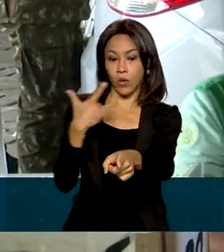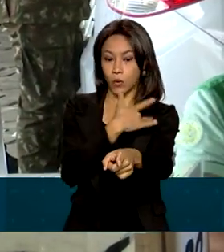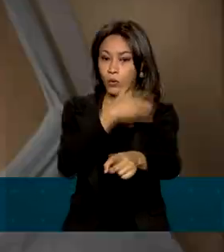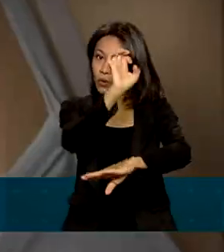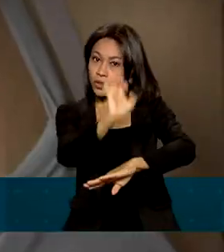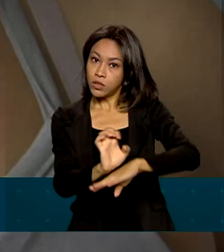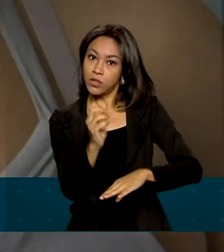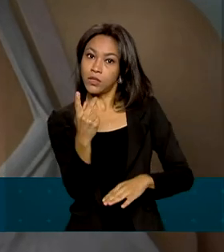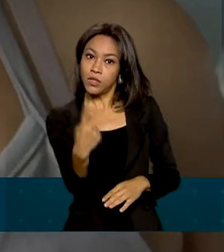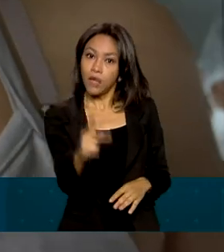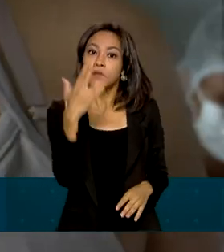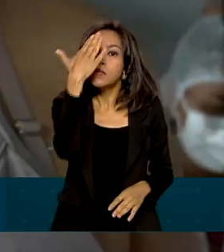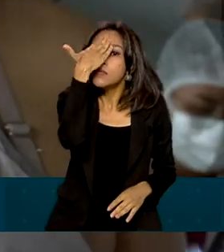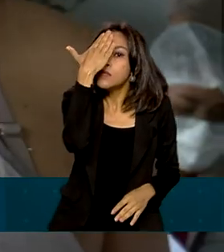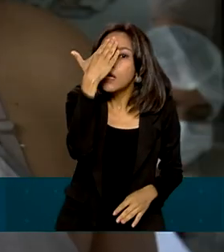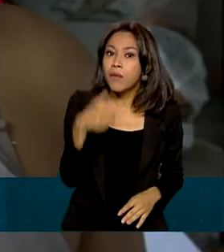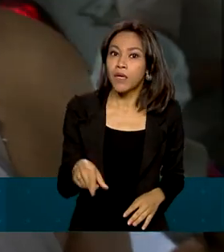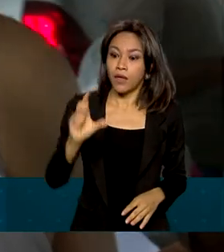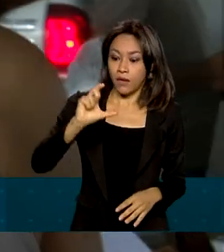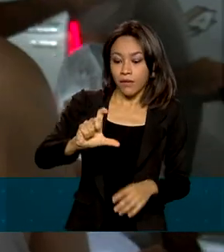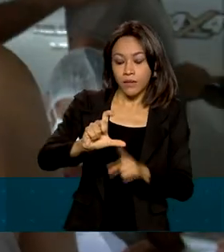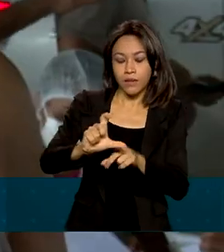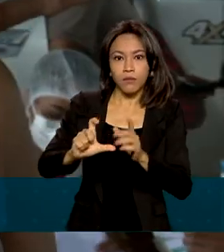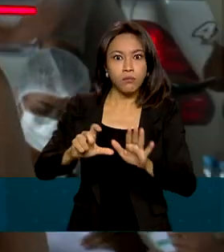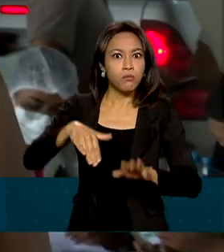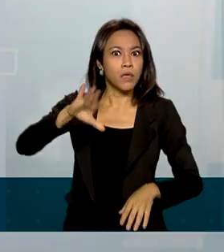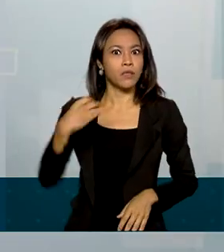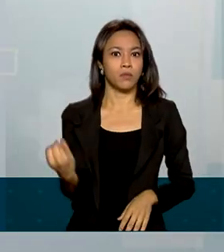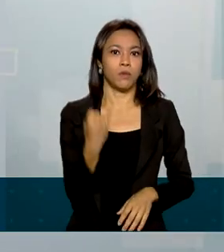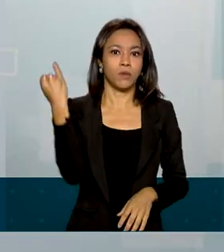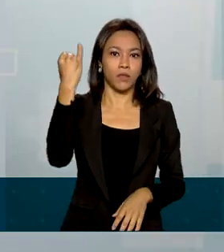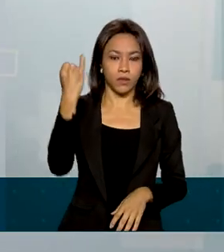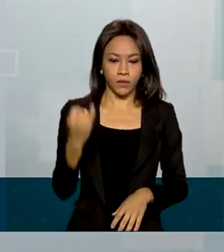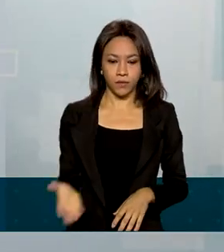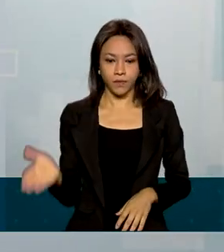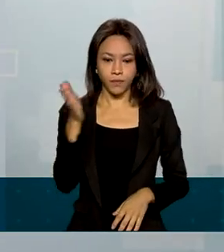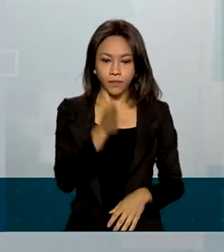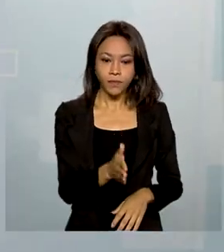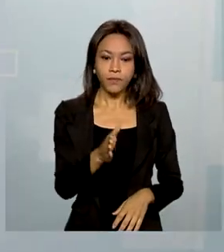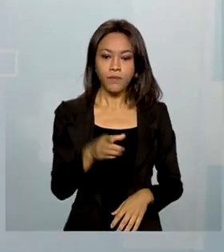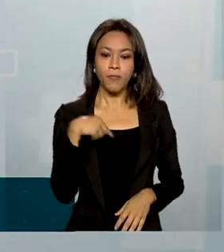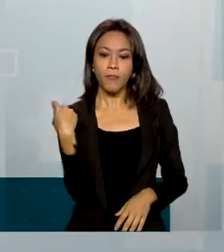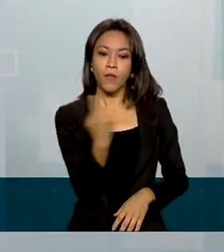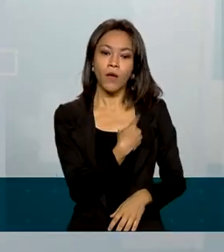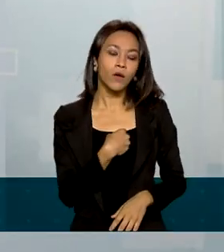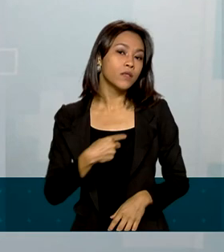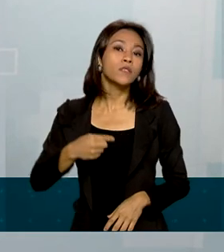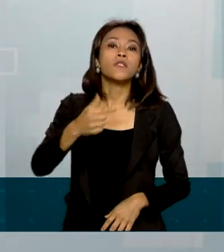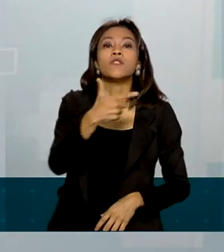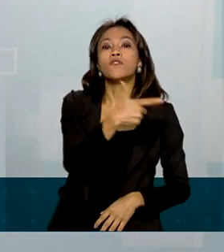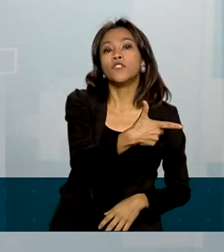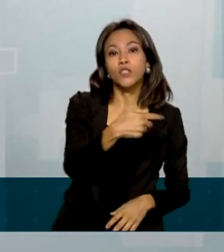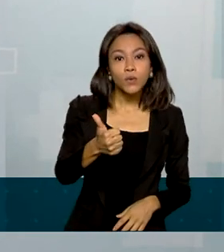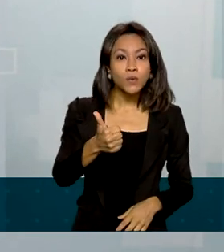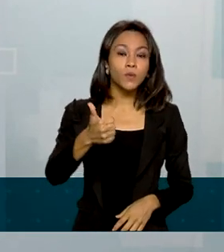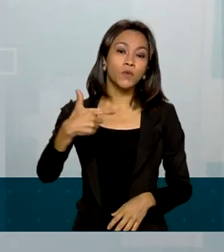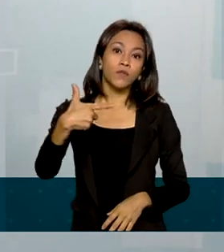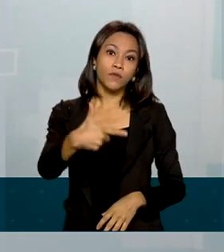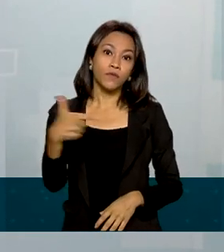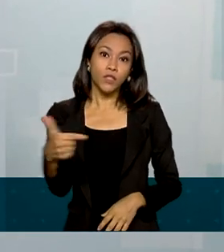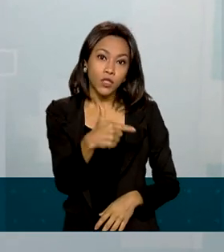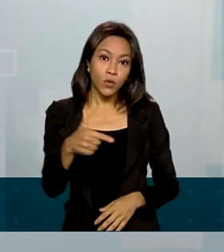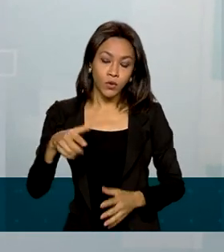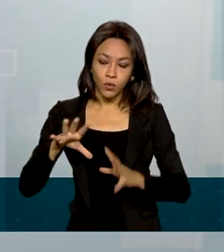sabe que o imunizante se torna ainda mais importante. Fizemos cerca de 21, 22 mutirões,